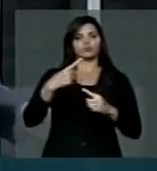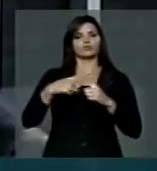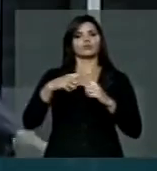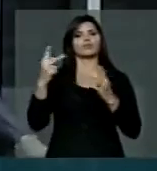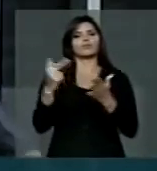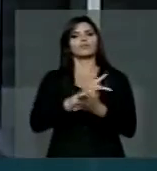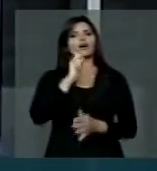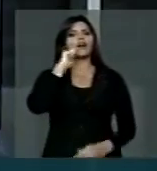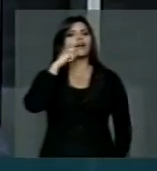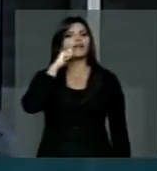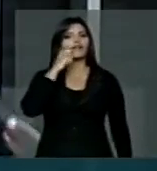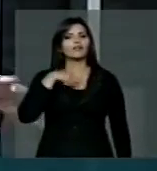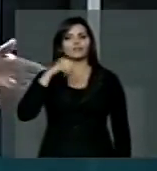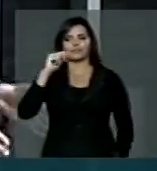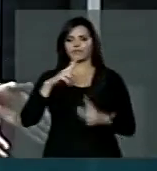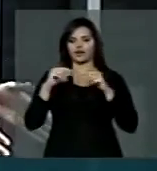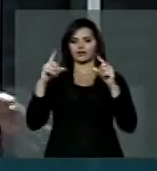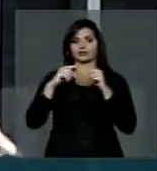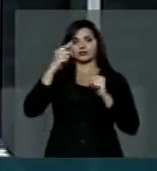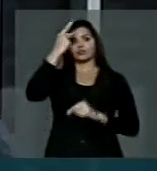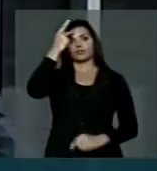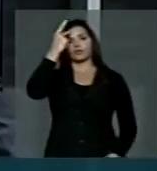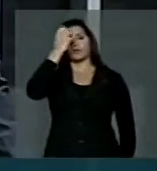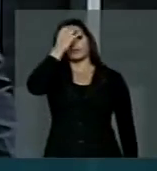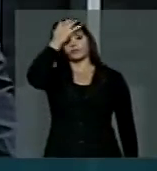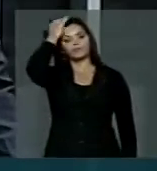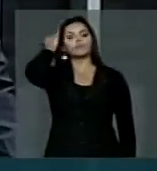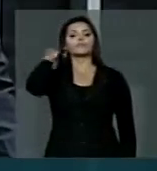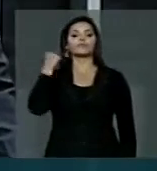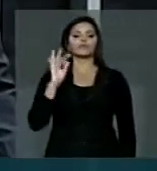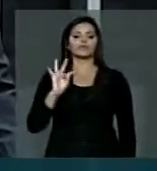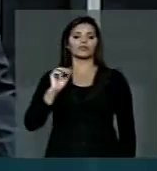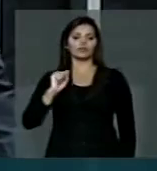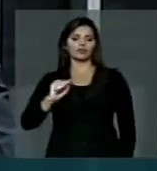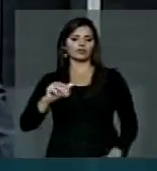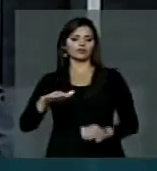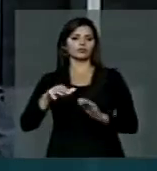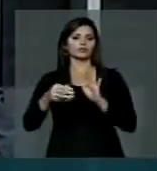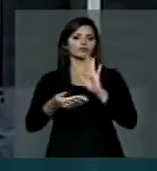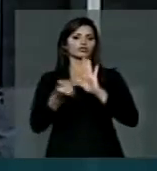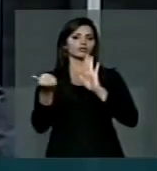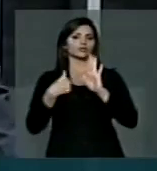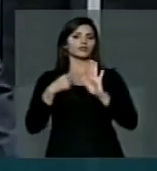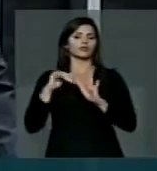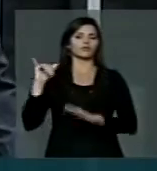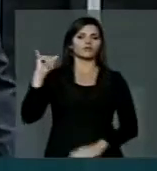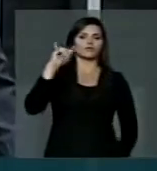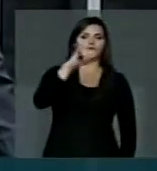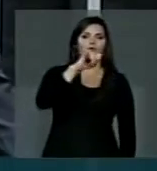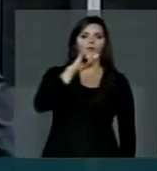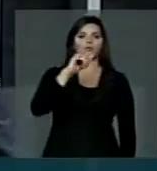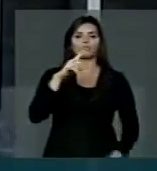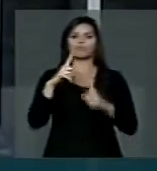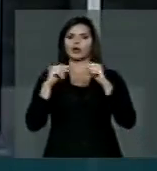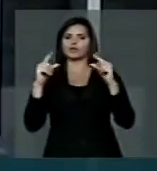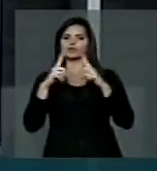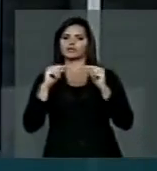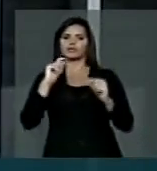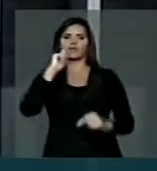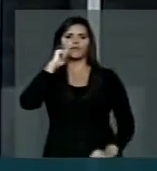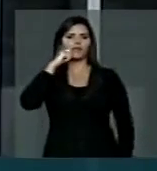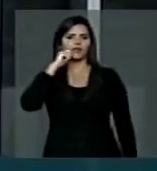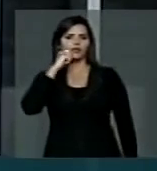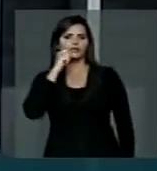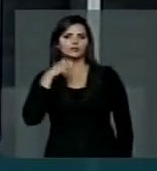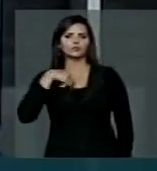e para São Paulo. E quando a TAM tira voos de Aracaju para Brasília, de Brasília para Aracaju, de Aracaju para São